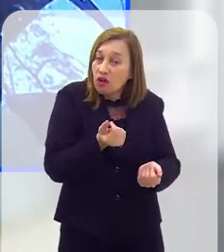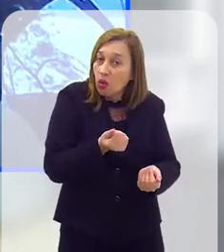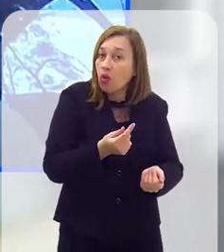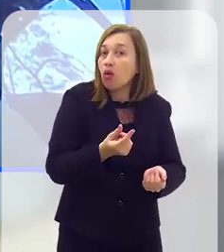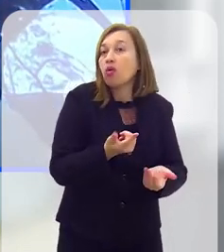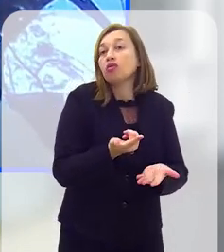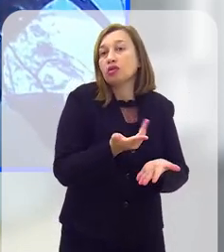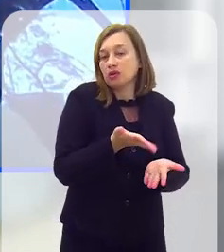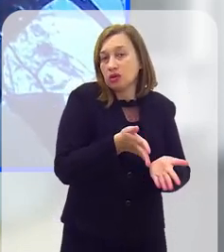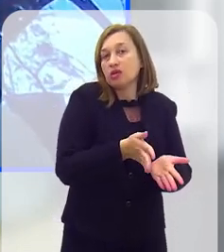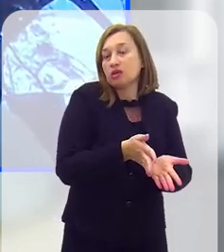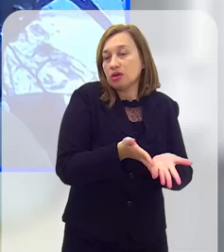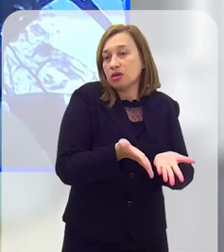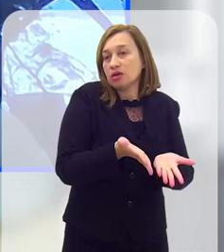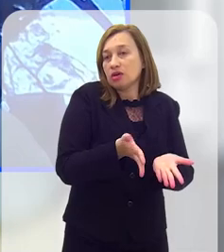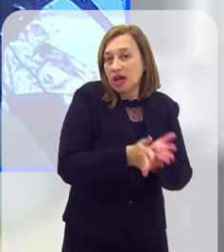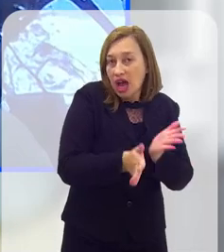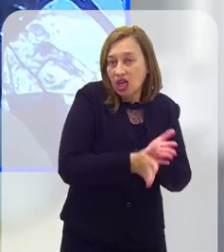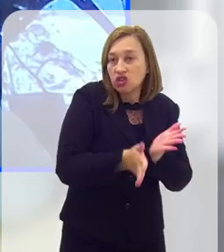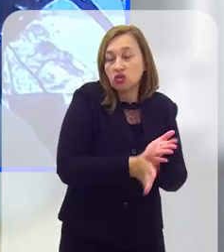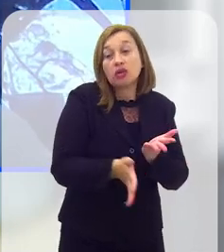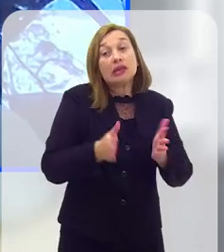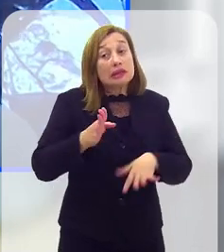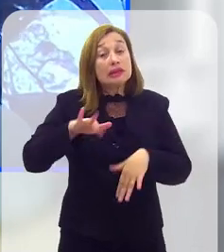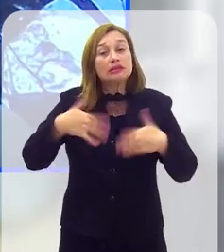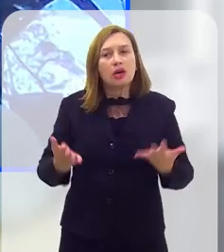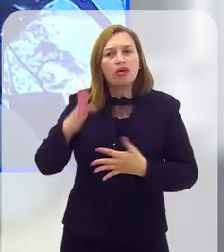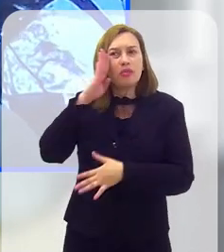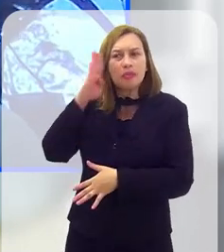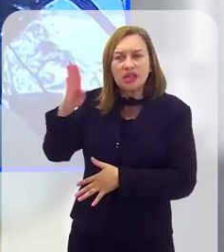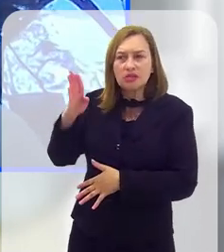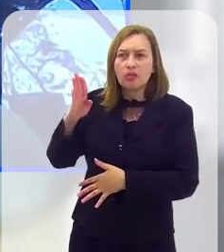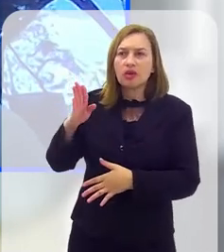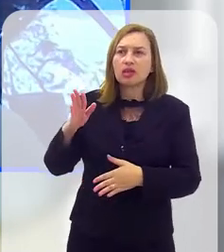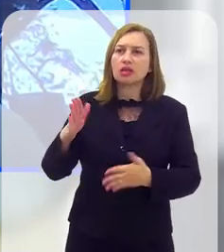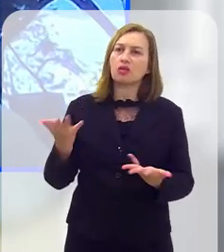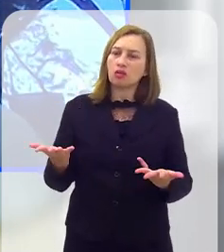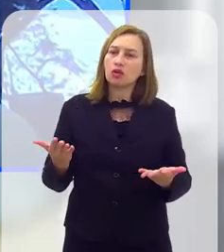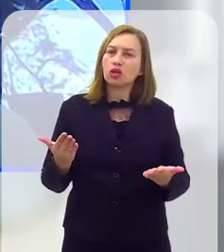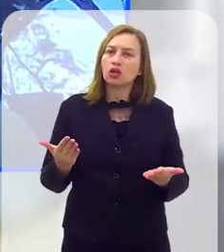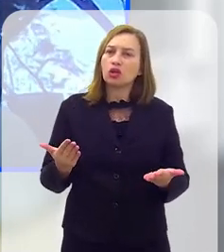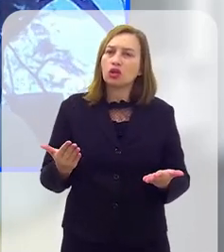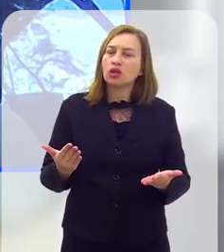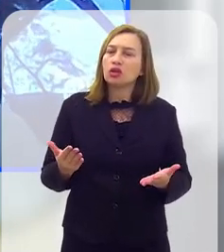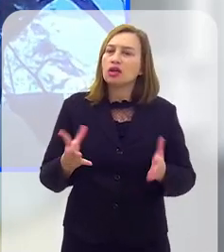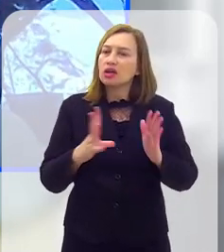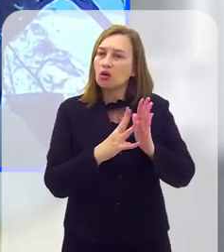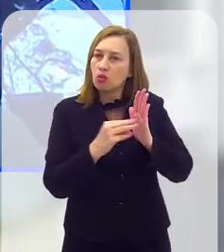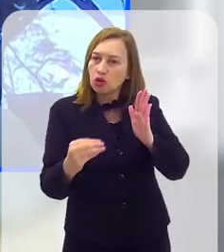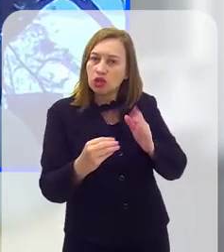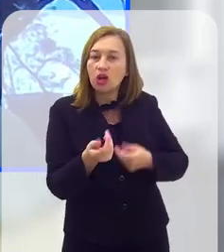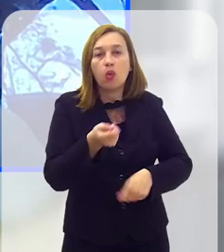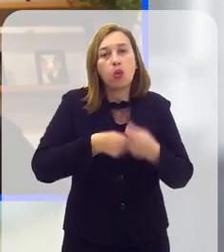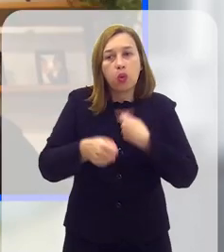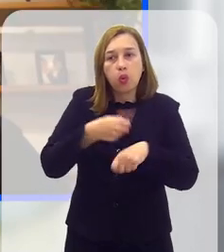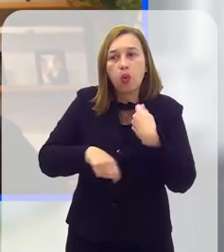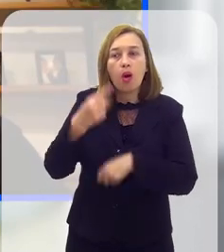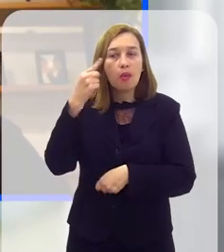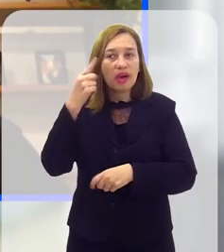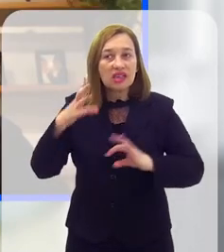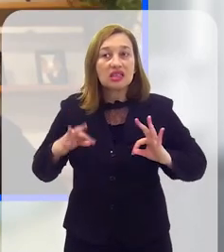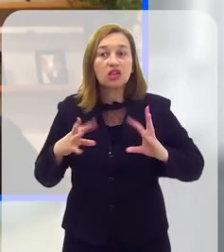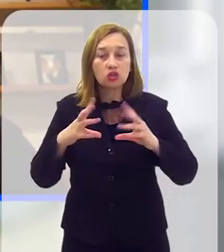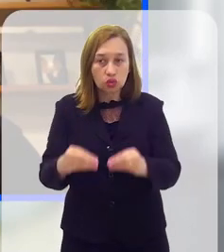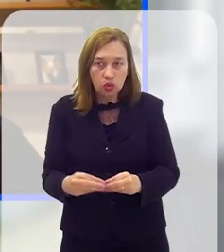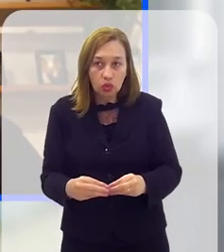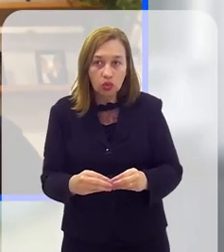E isso também tem um custo significativo. Então, é fundamental que a gente entenda essa cadeia inteira e